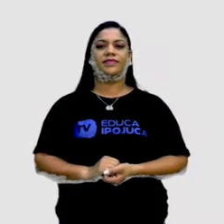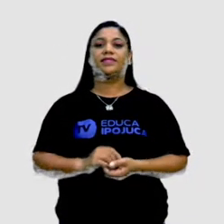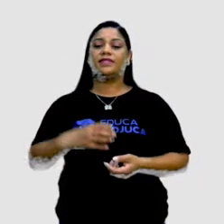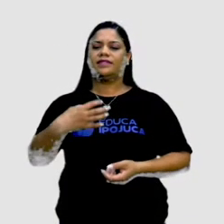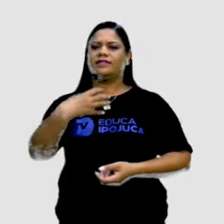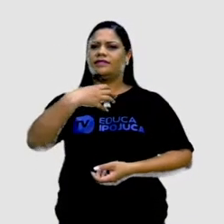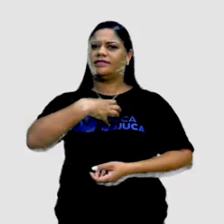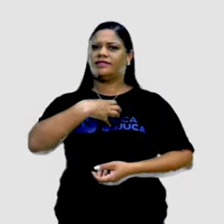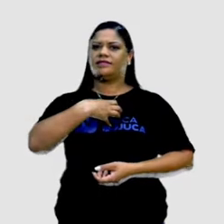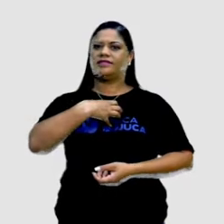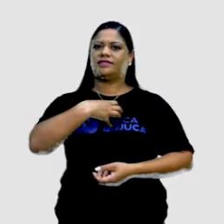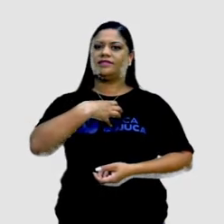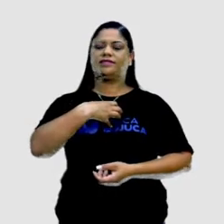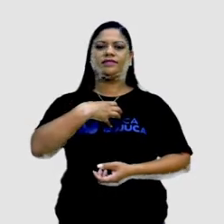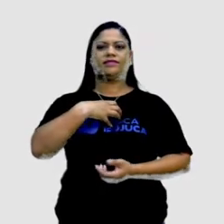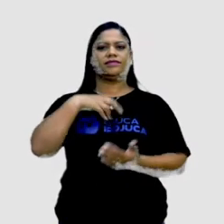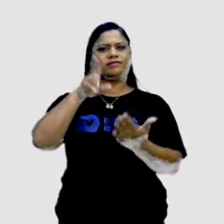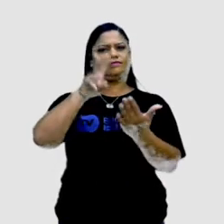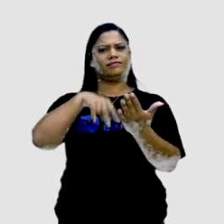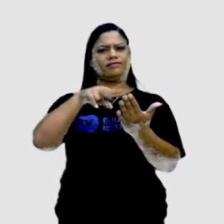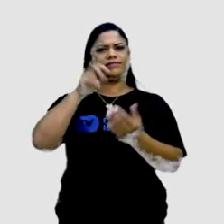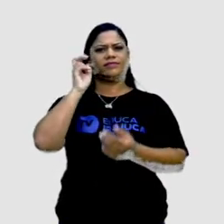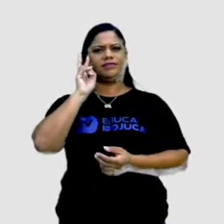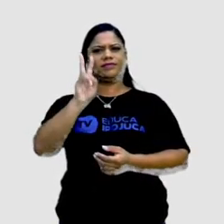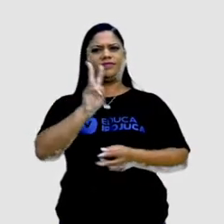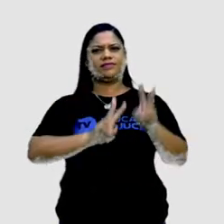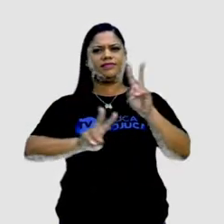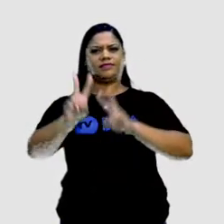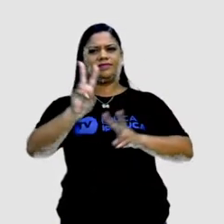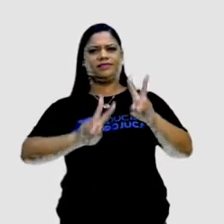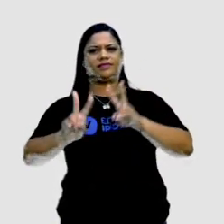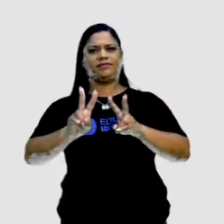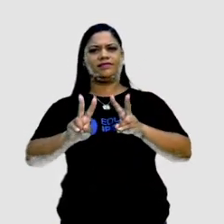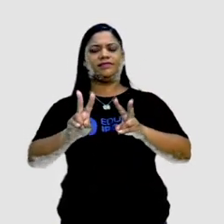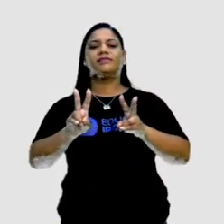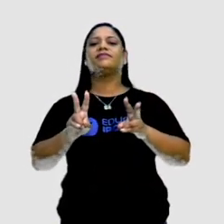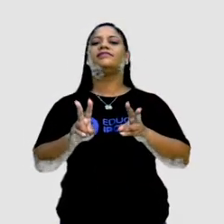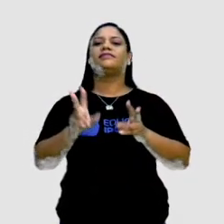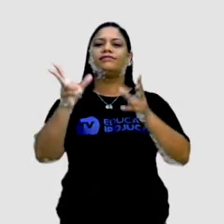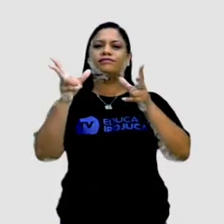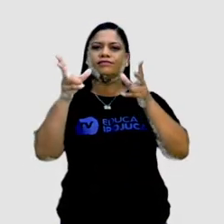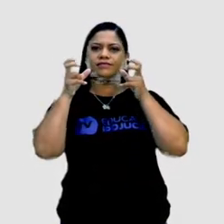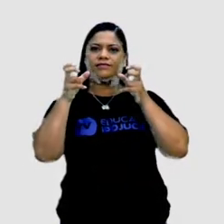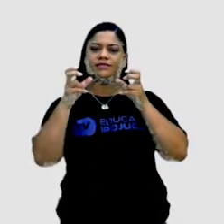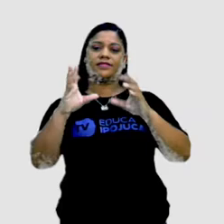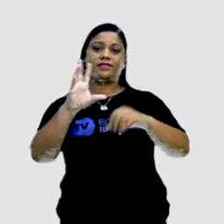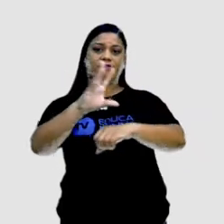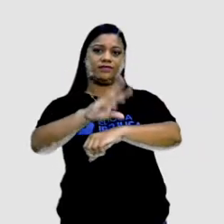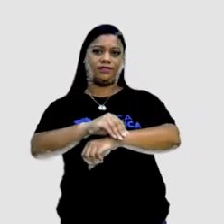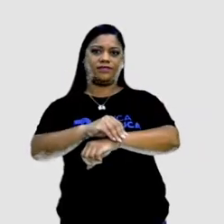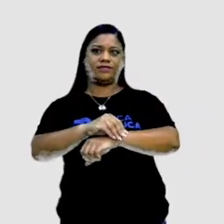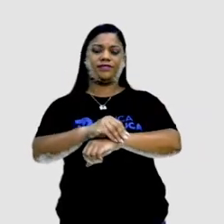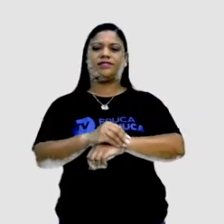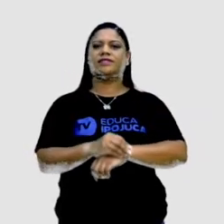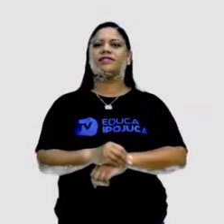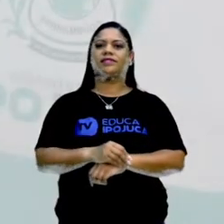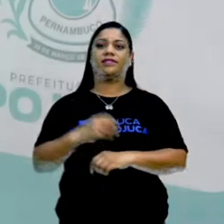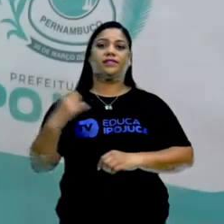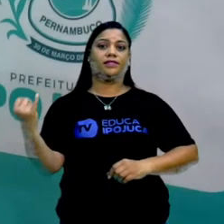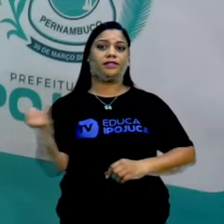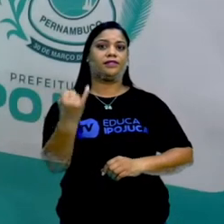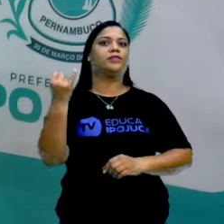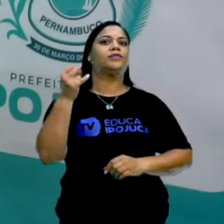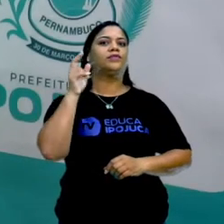sentido a partir da leitura dessa imagem, ok? Nesse gênero, a linguagem visual, ela é